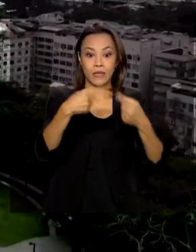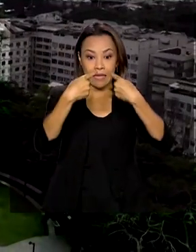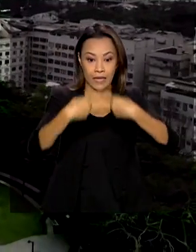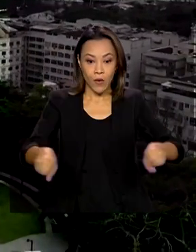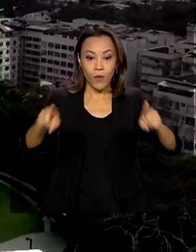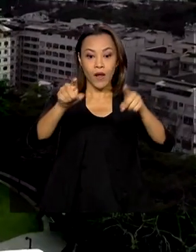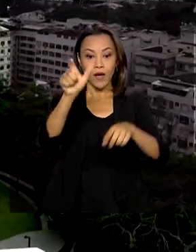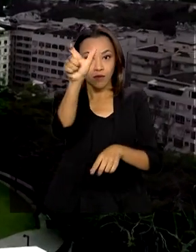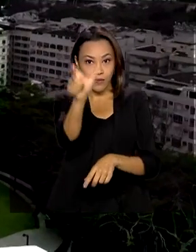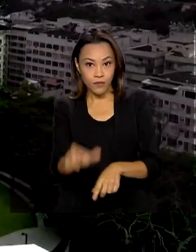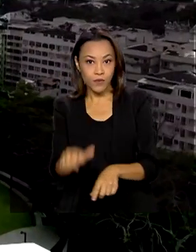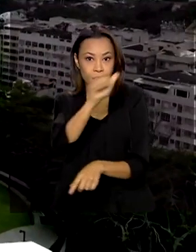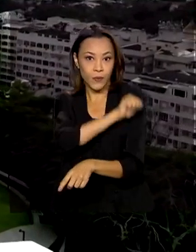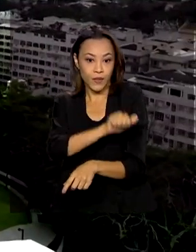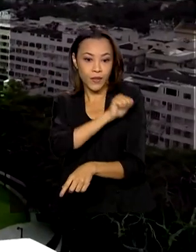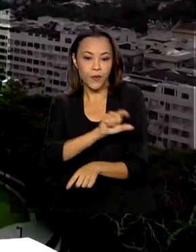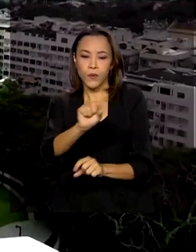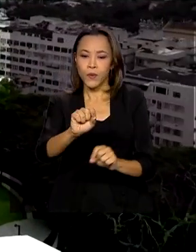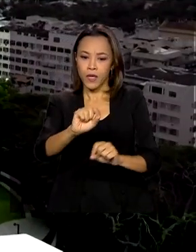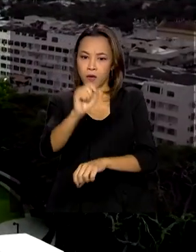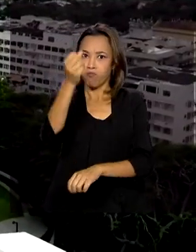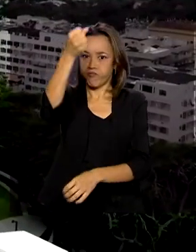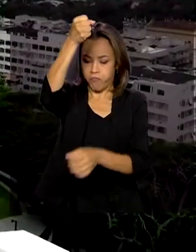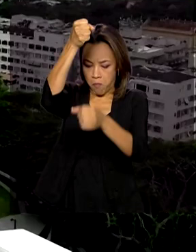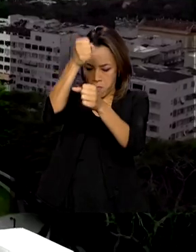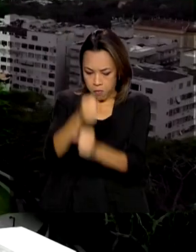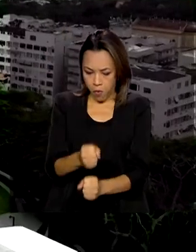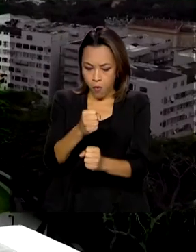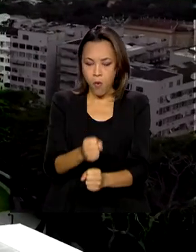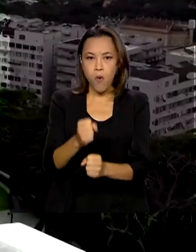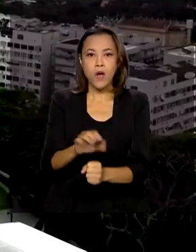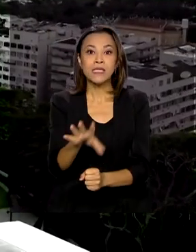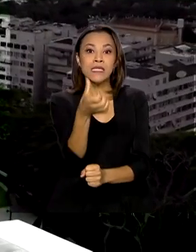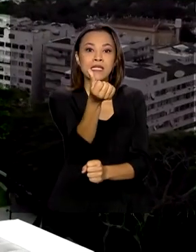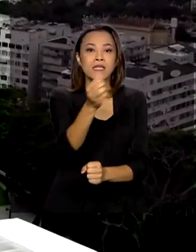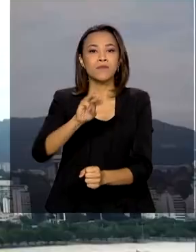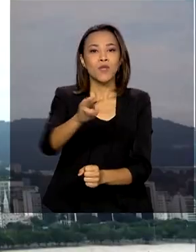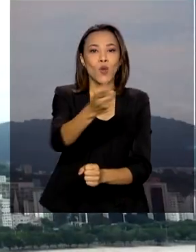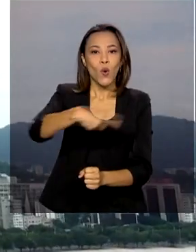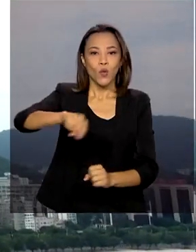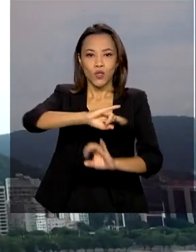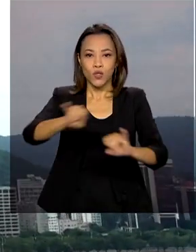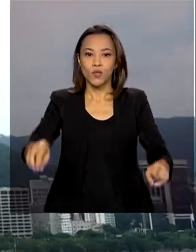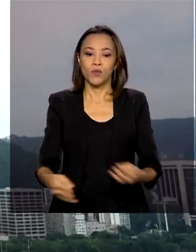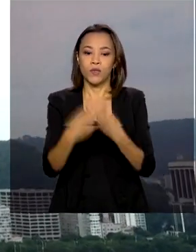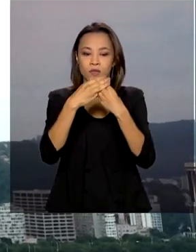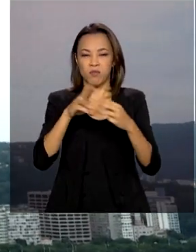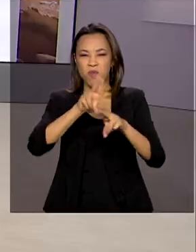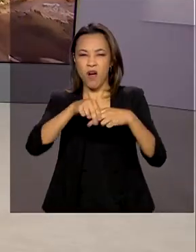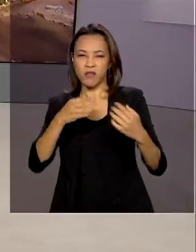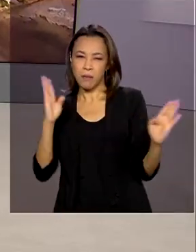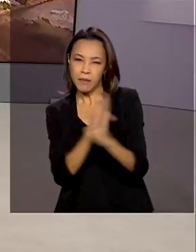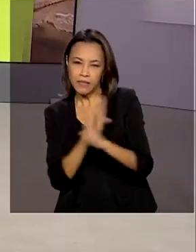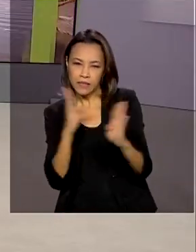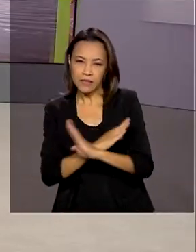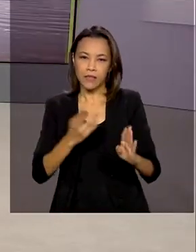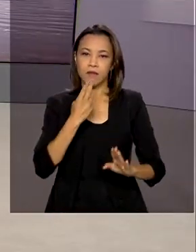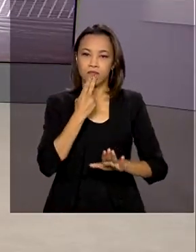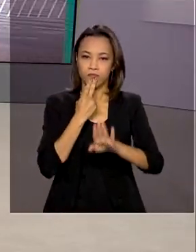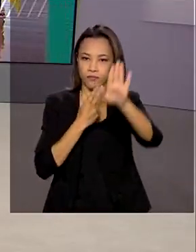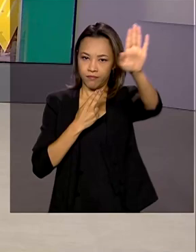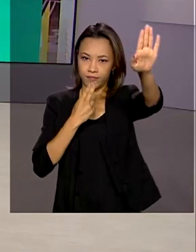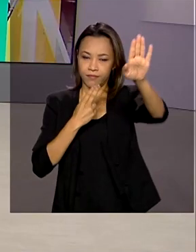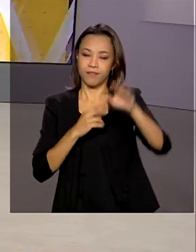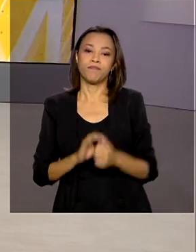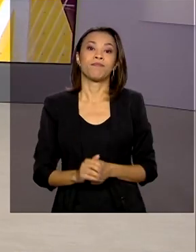Rio de Janeiro, um monumento em homenagem aos 6 milhões de judeus, vítimas da perseguição nazista. Hoje é